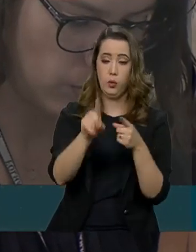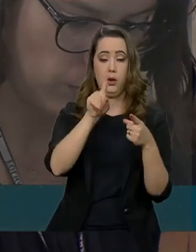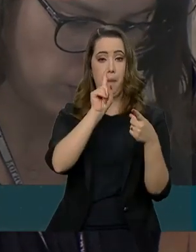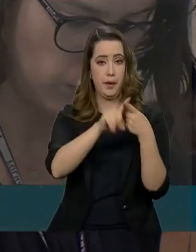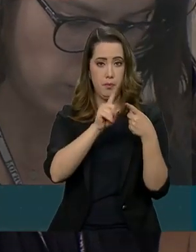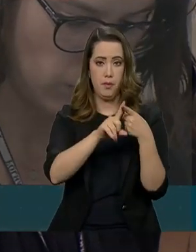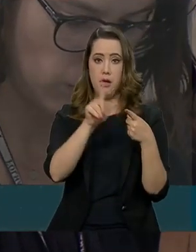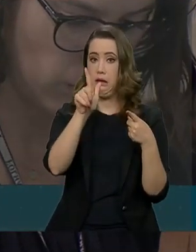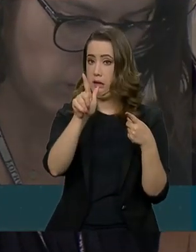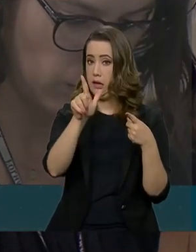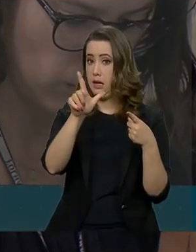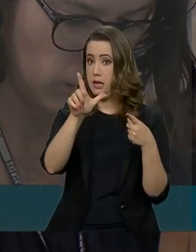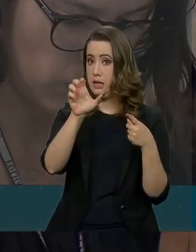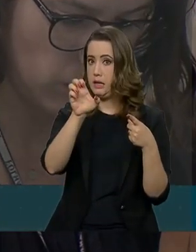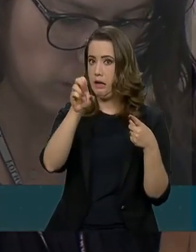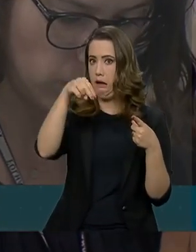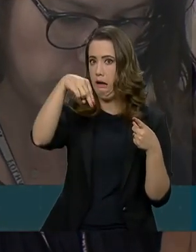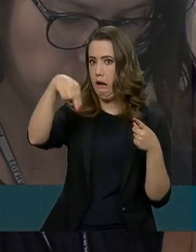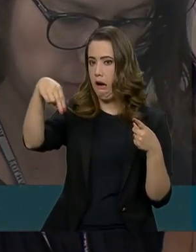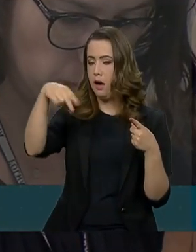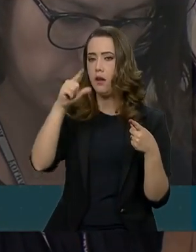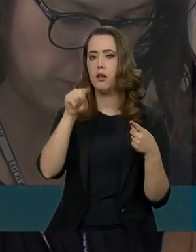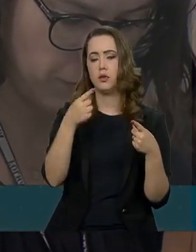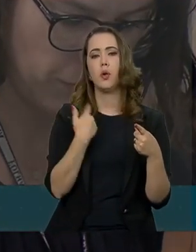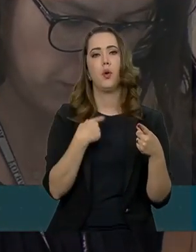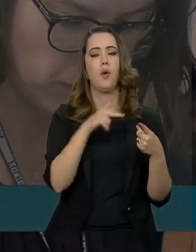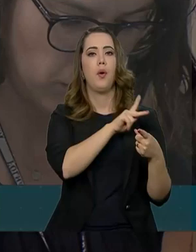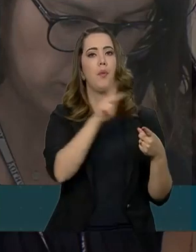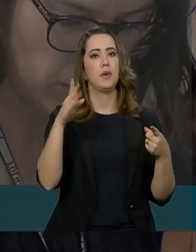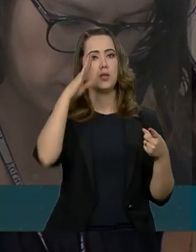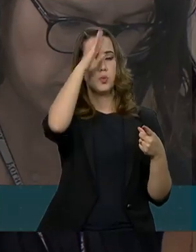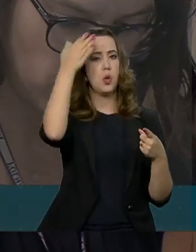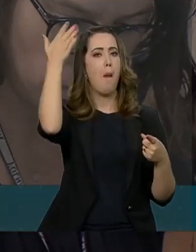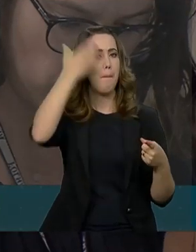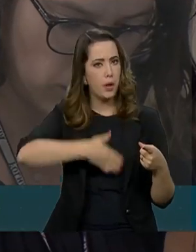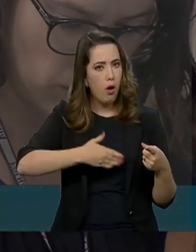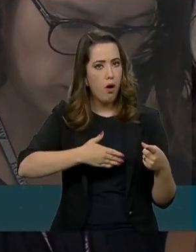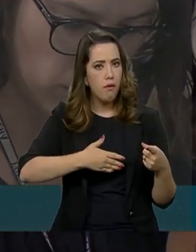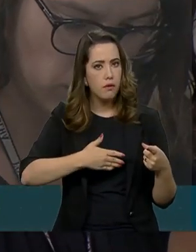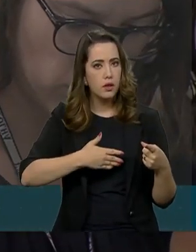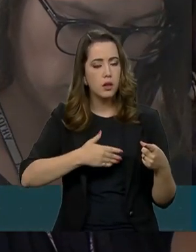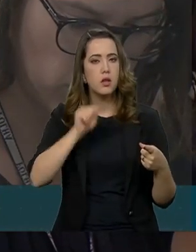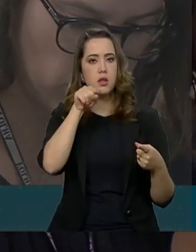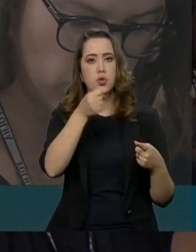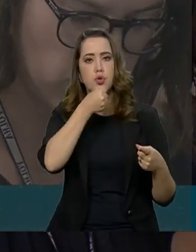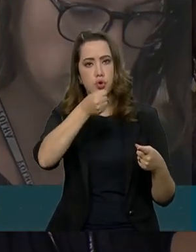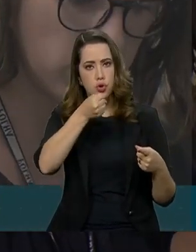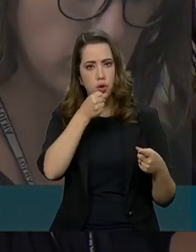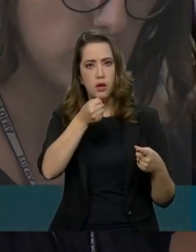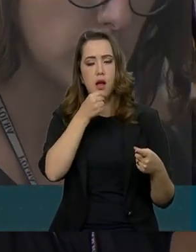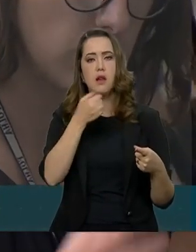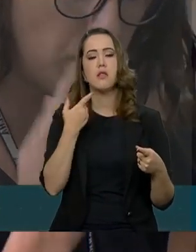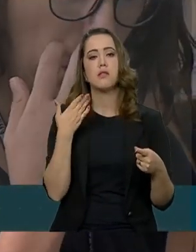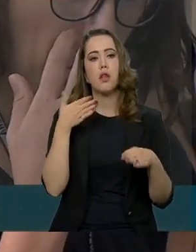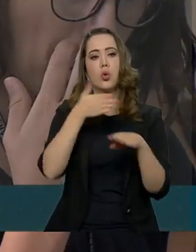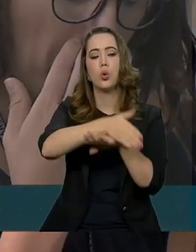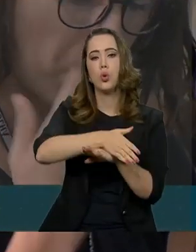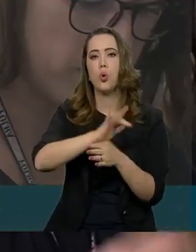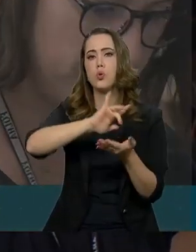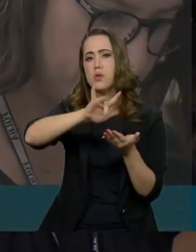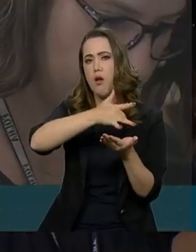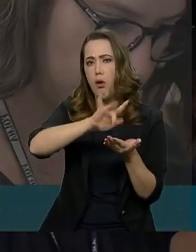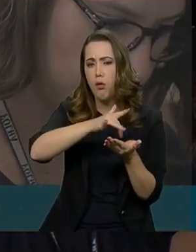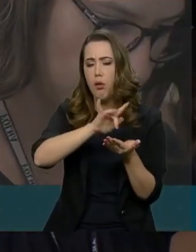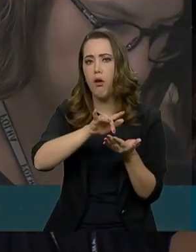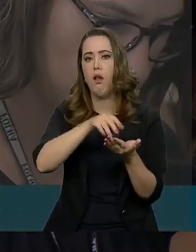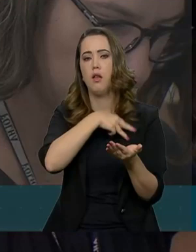de que o Glenn tenha participado desse processo de hackeamento dos celulares dos ministros? E a segunda